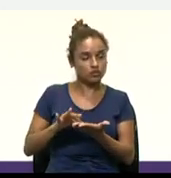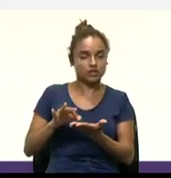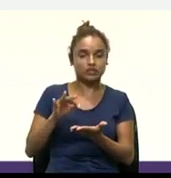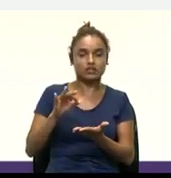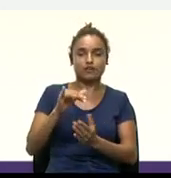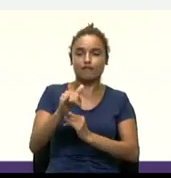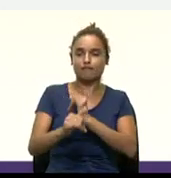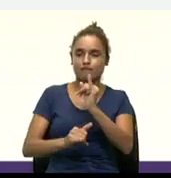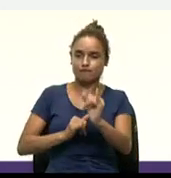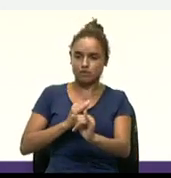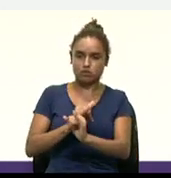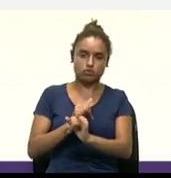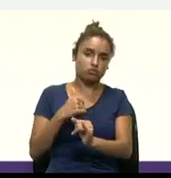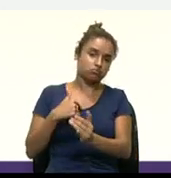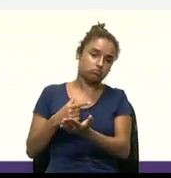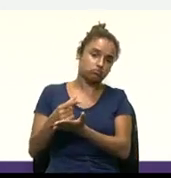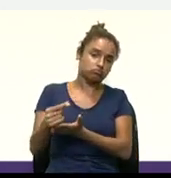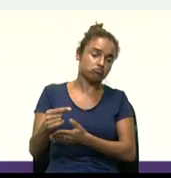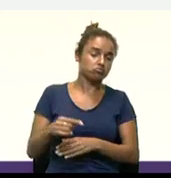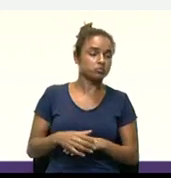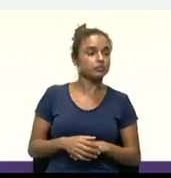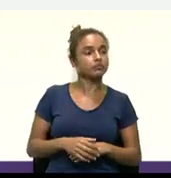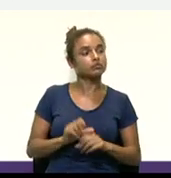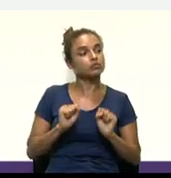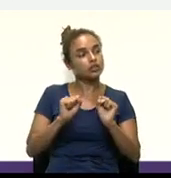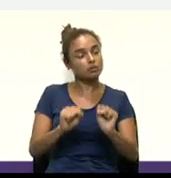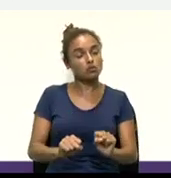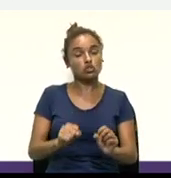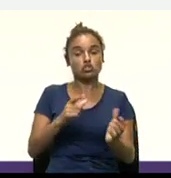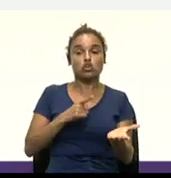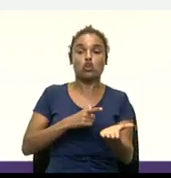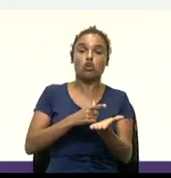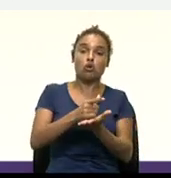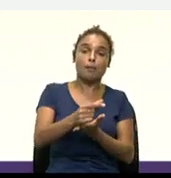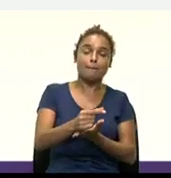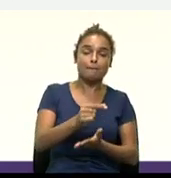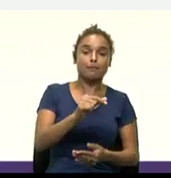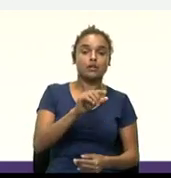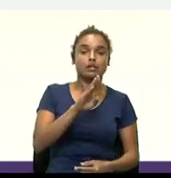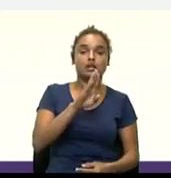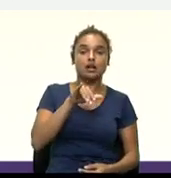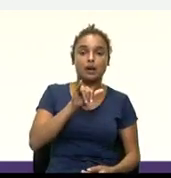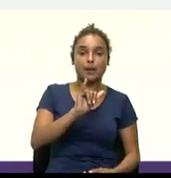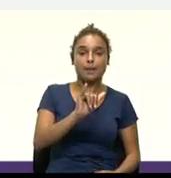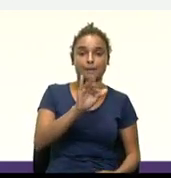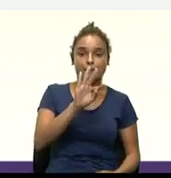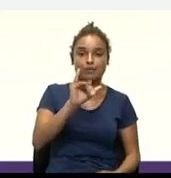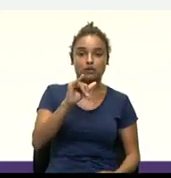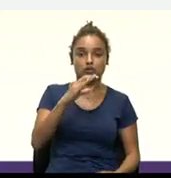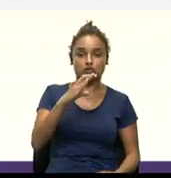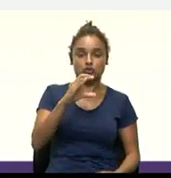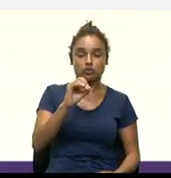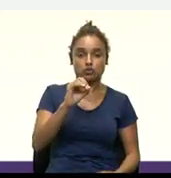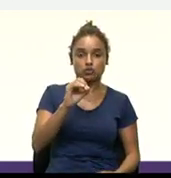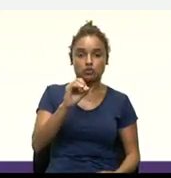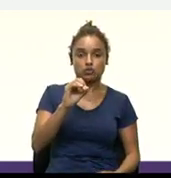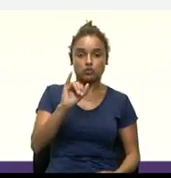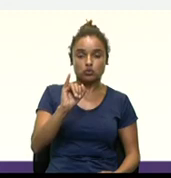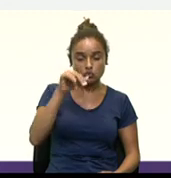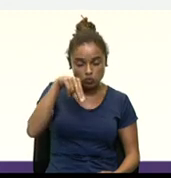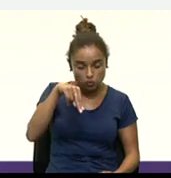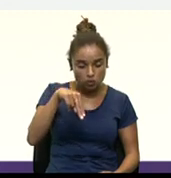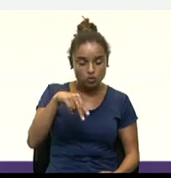Posso ainda adquirir a bitcoin através, né, a partir do momento que eu